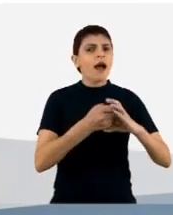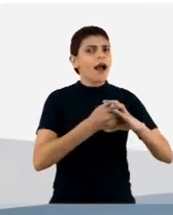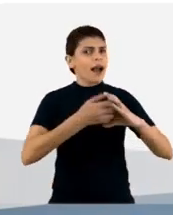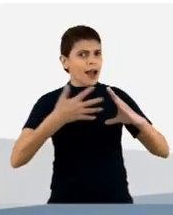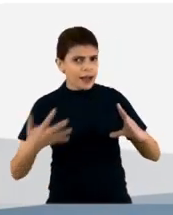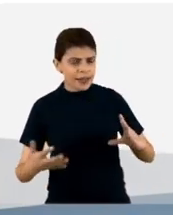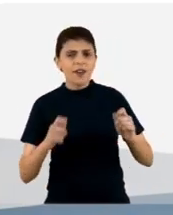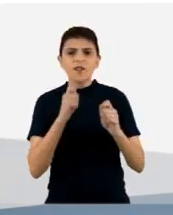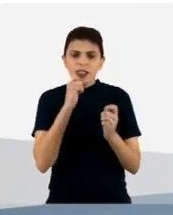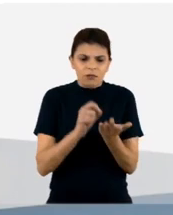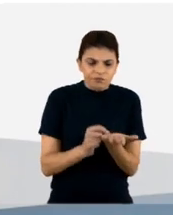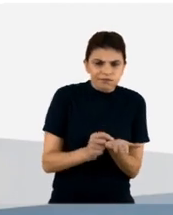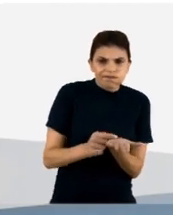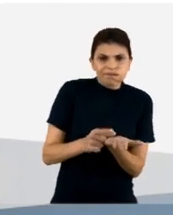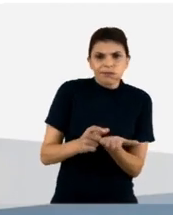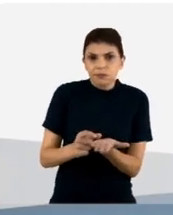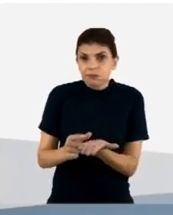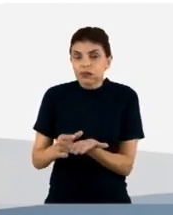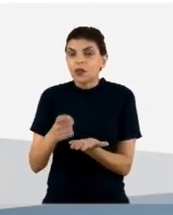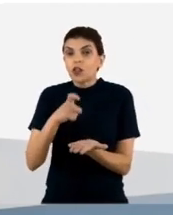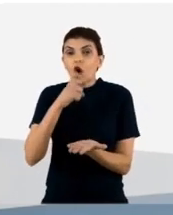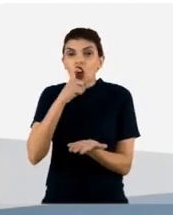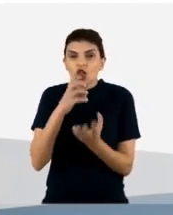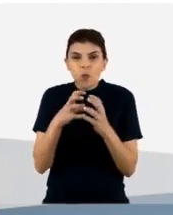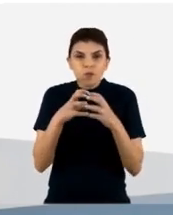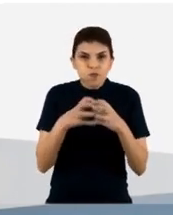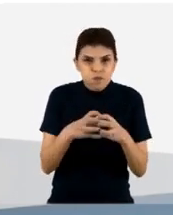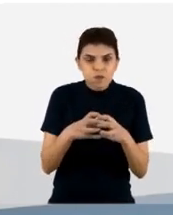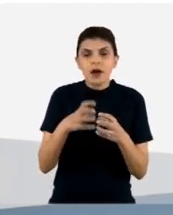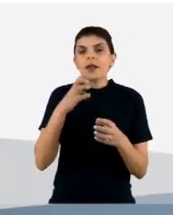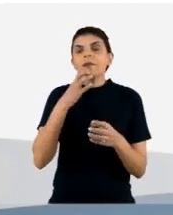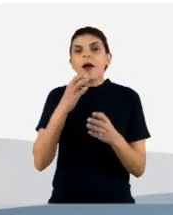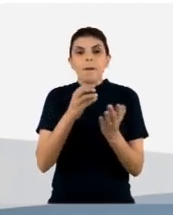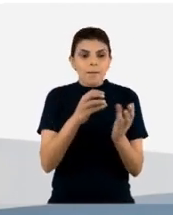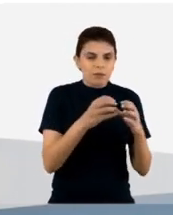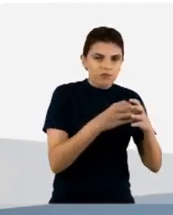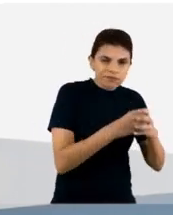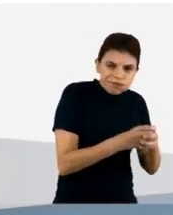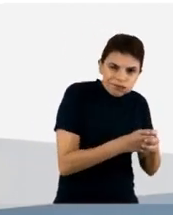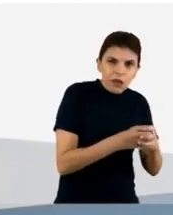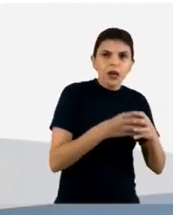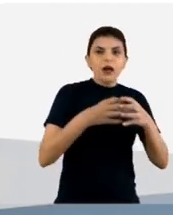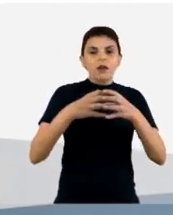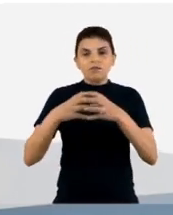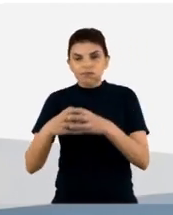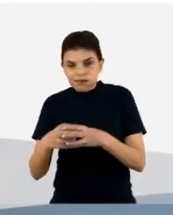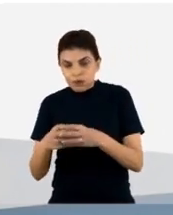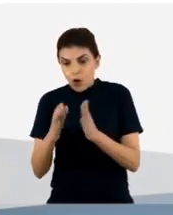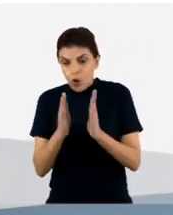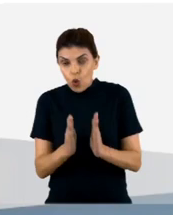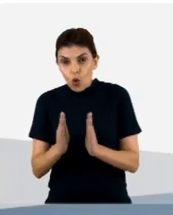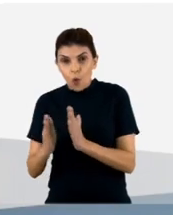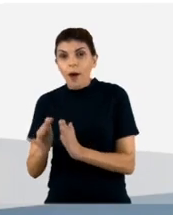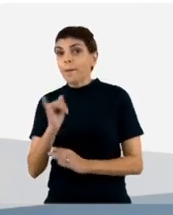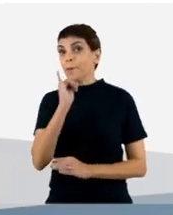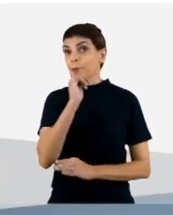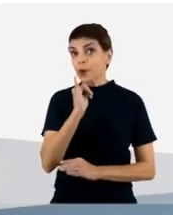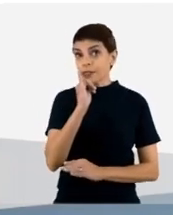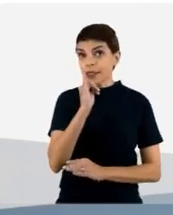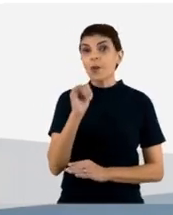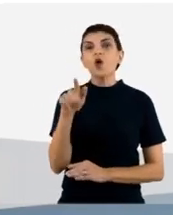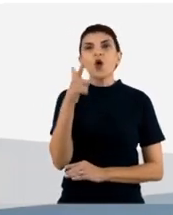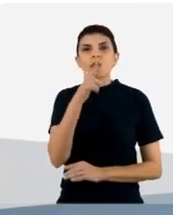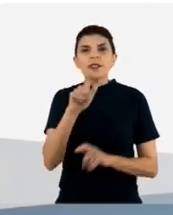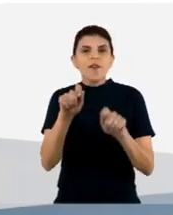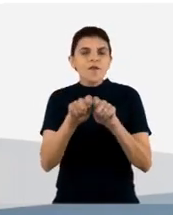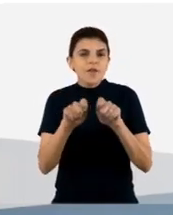fazemos a expansão para o congelamento, os bancos semente, os bancos mestres e os bancos de trabalho. Aqui, por exemplo, nós